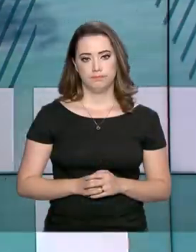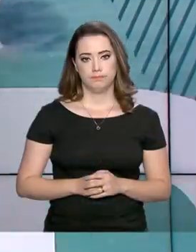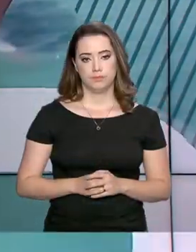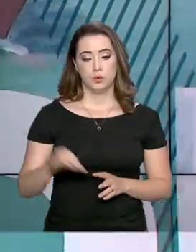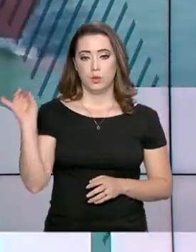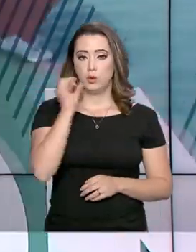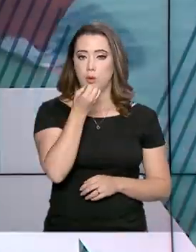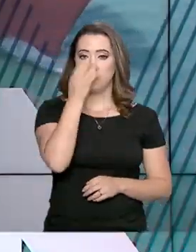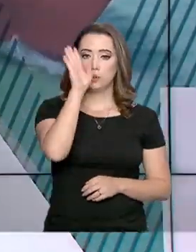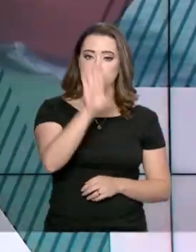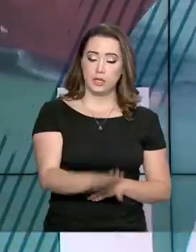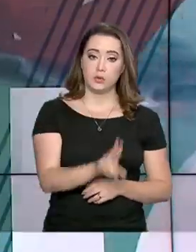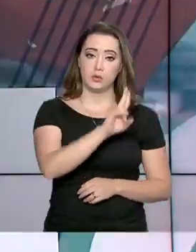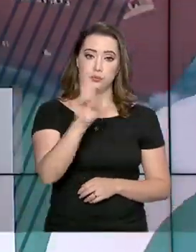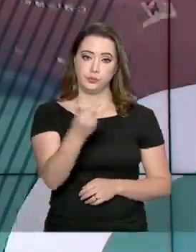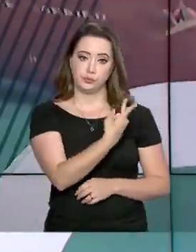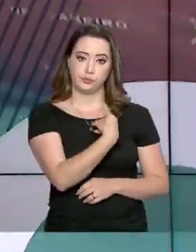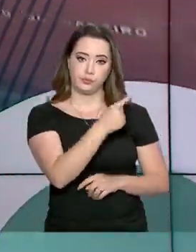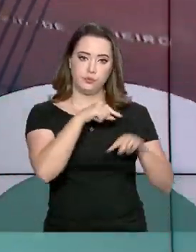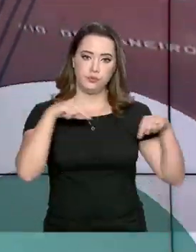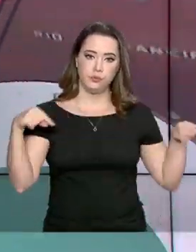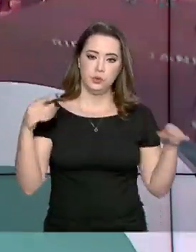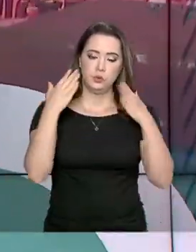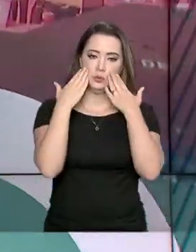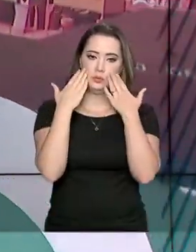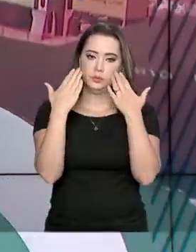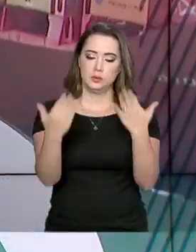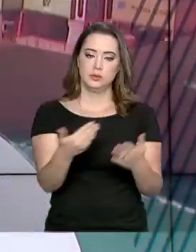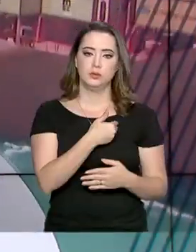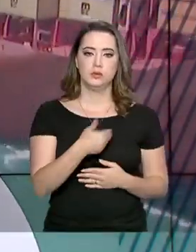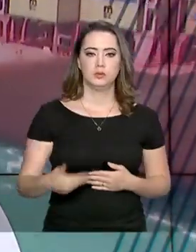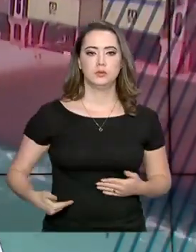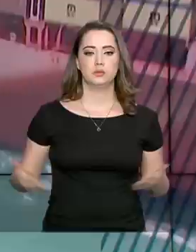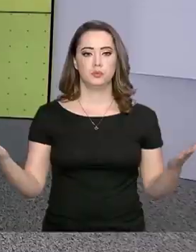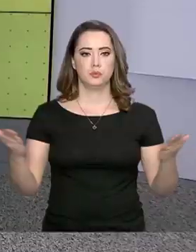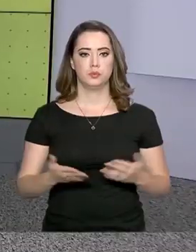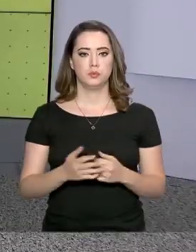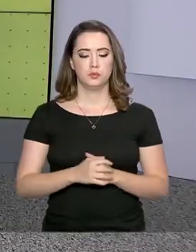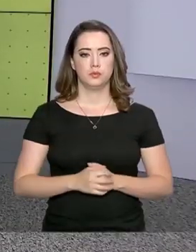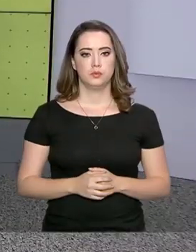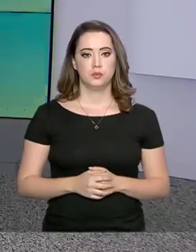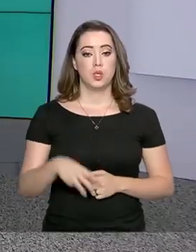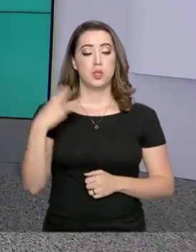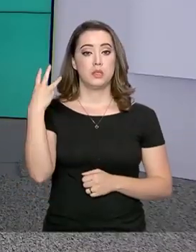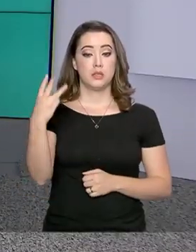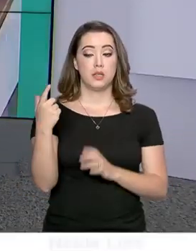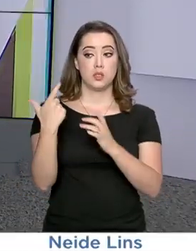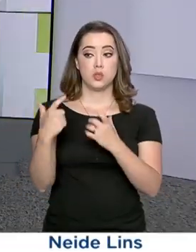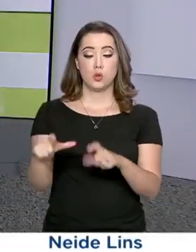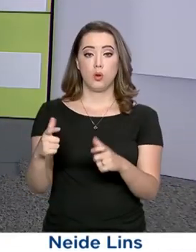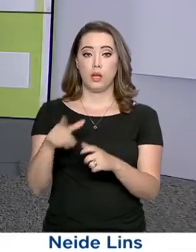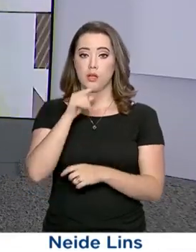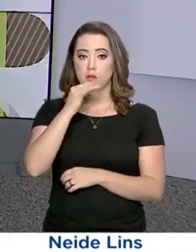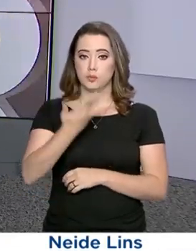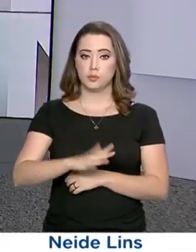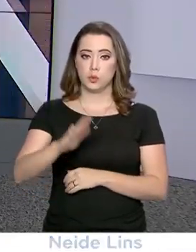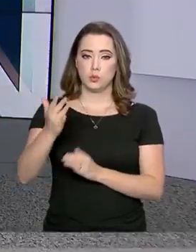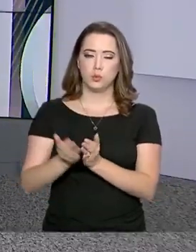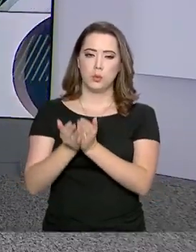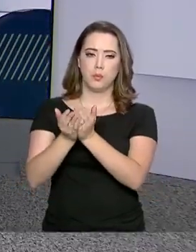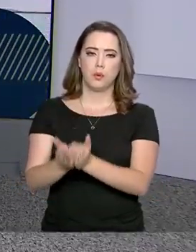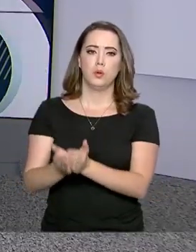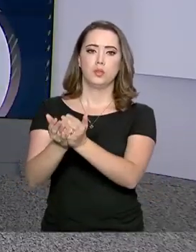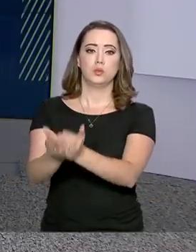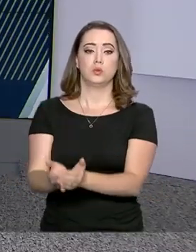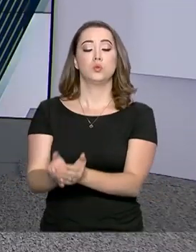Olá, boa tarde, eu sou Roberto Camargo e estamos de volta com o Governo Agora. Três terminais portuários localizados